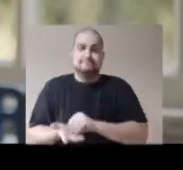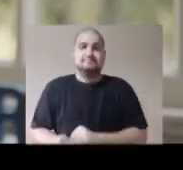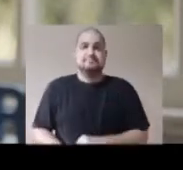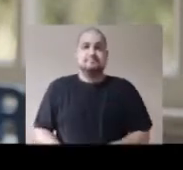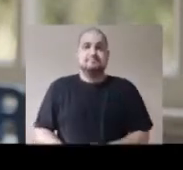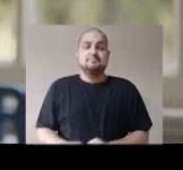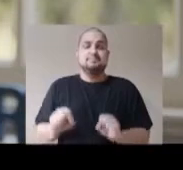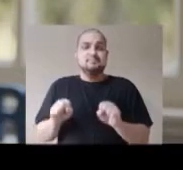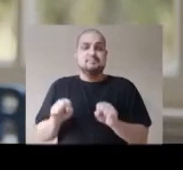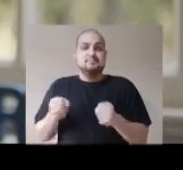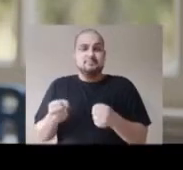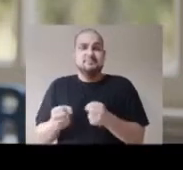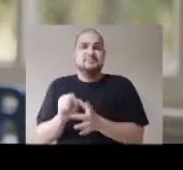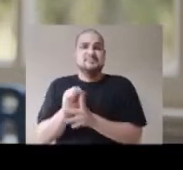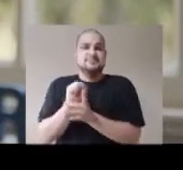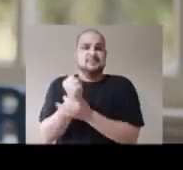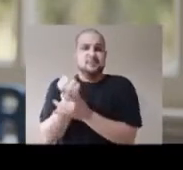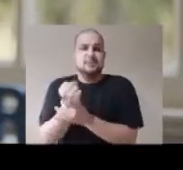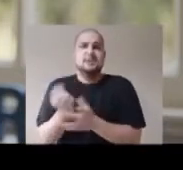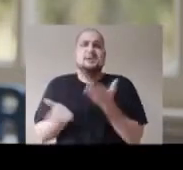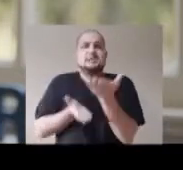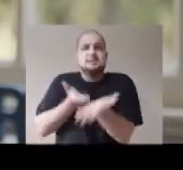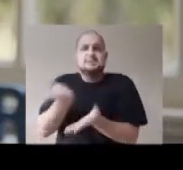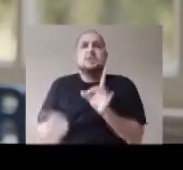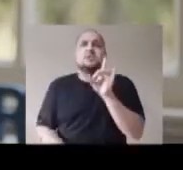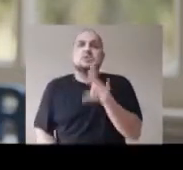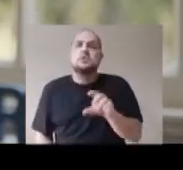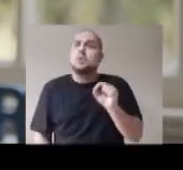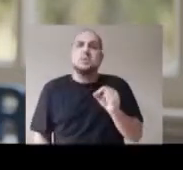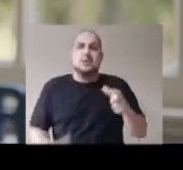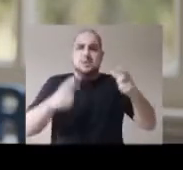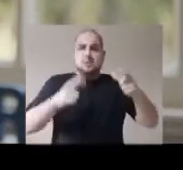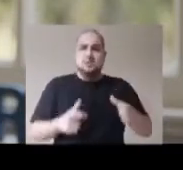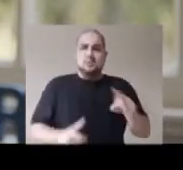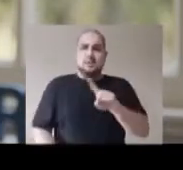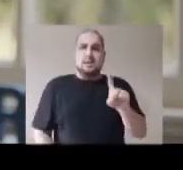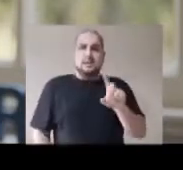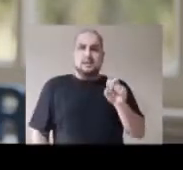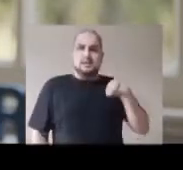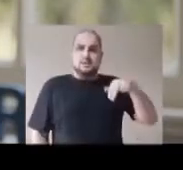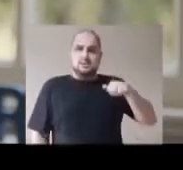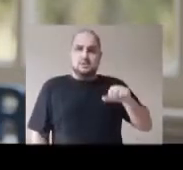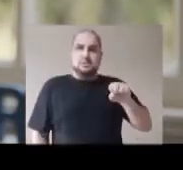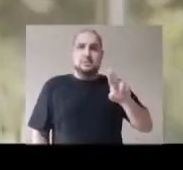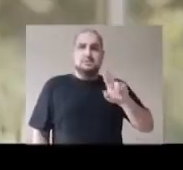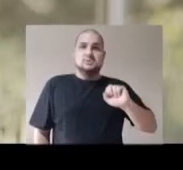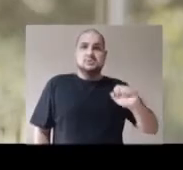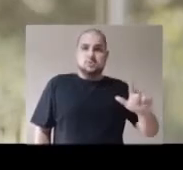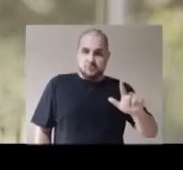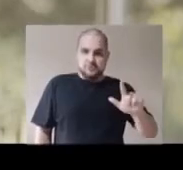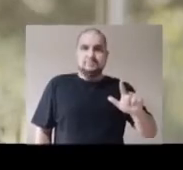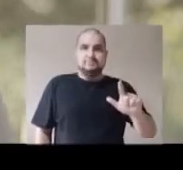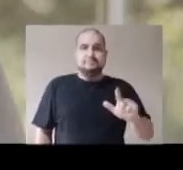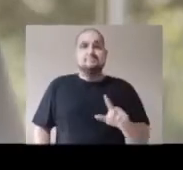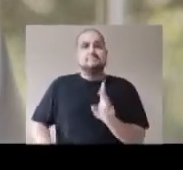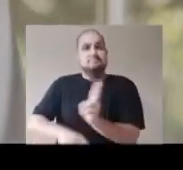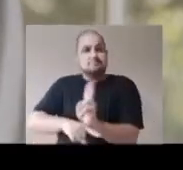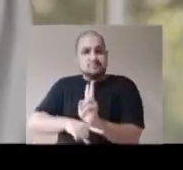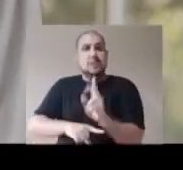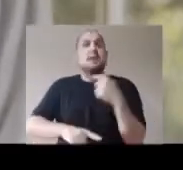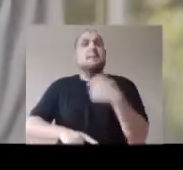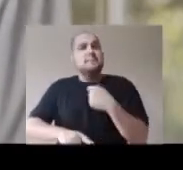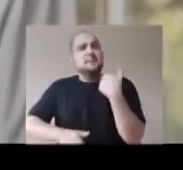segurança, a sensação é que a polícia só serve para quem mora na Zona Sul e olhe lá. A Guarda Municipal